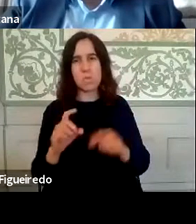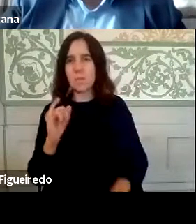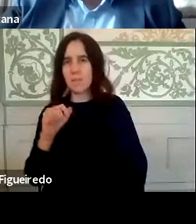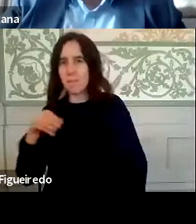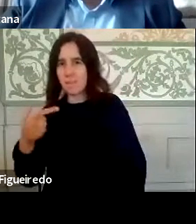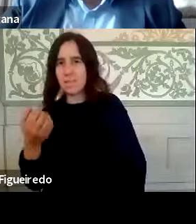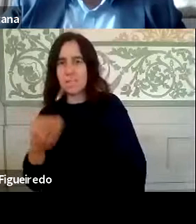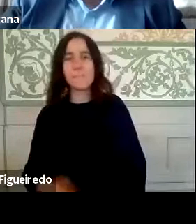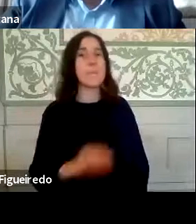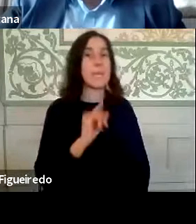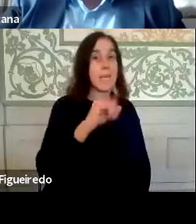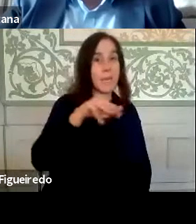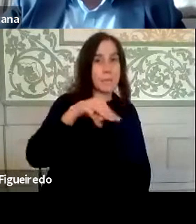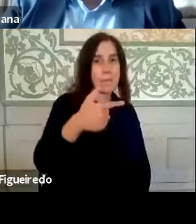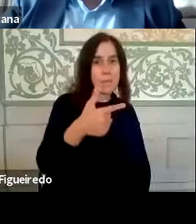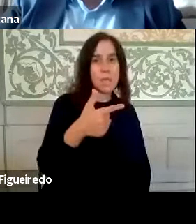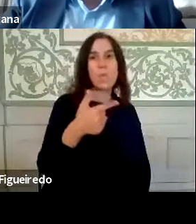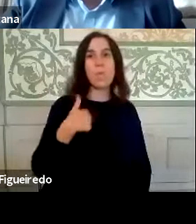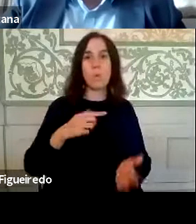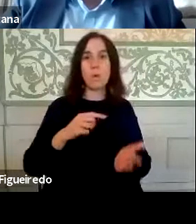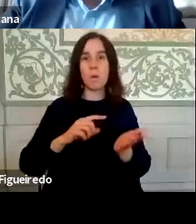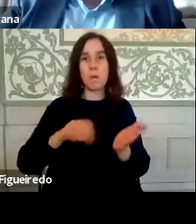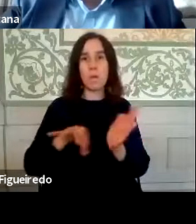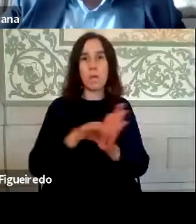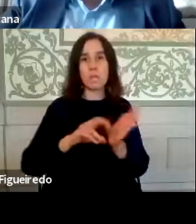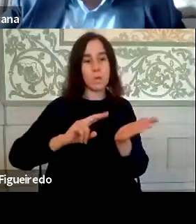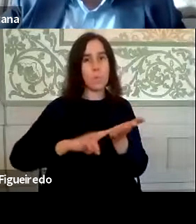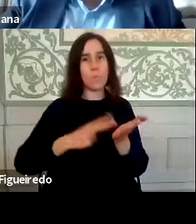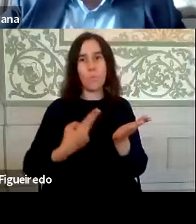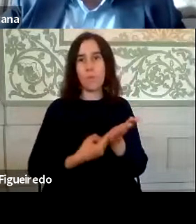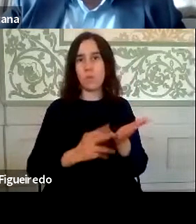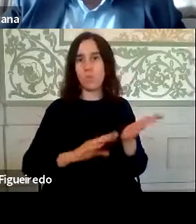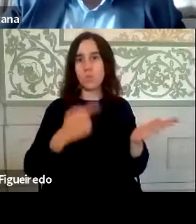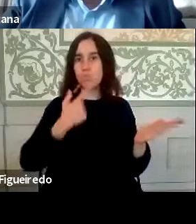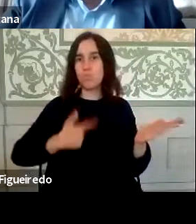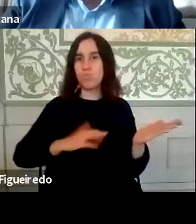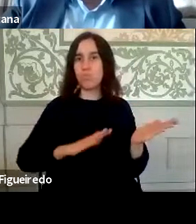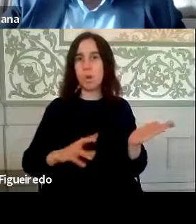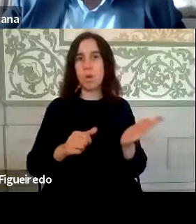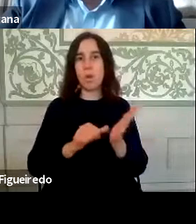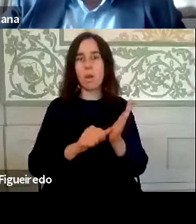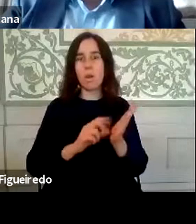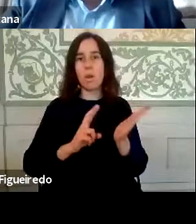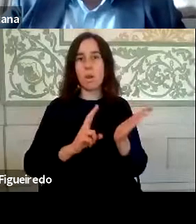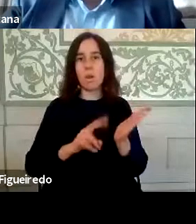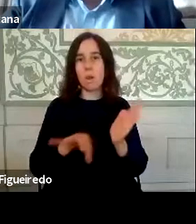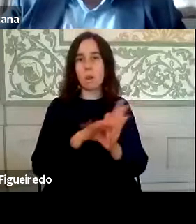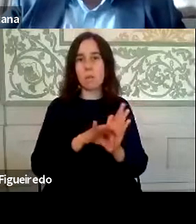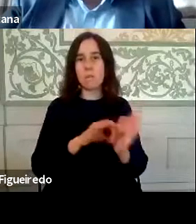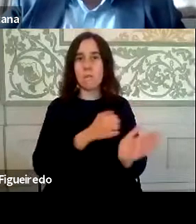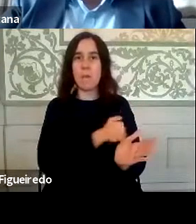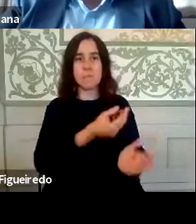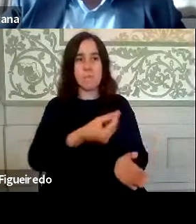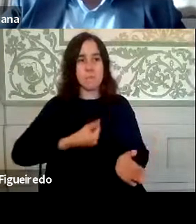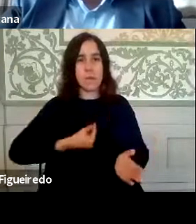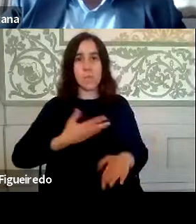sim. PMT, e eu renovei a carta e já recebi a indicação de que a carta veio ter a casa sem eu ter saído de